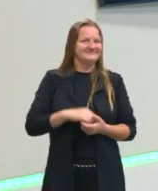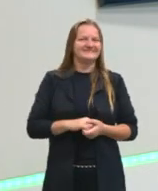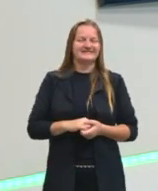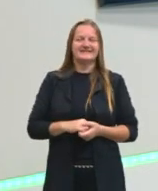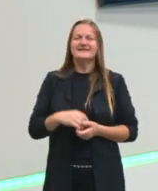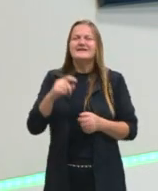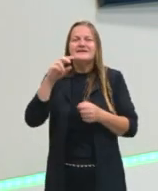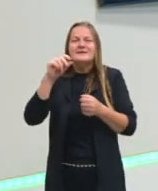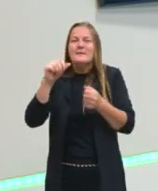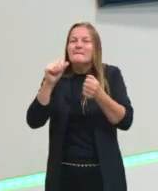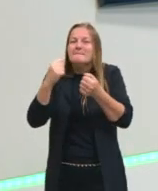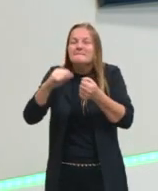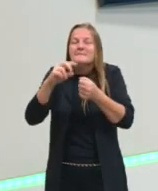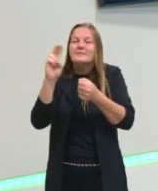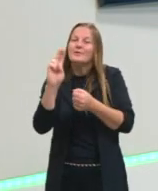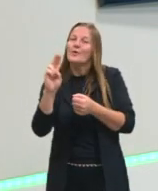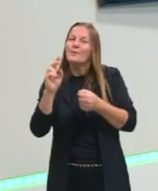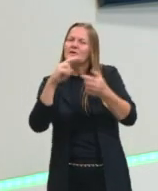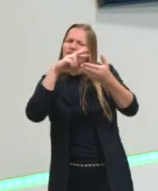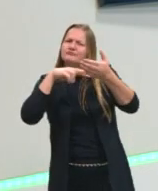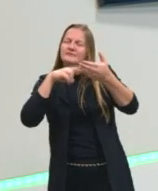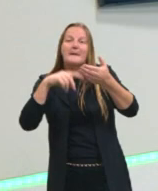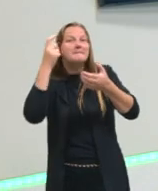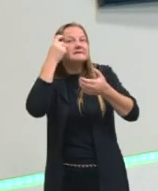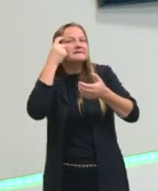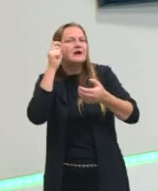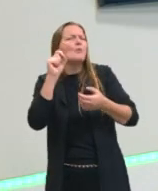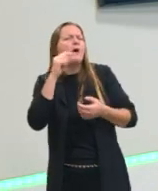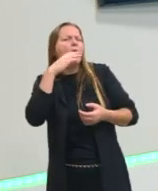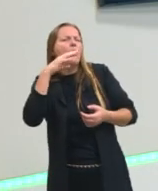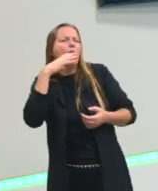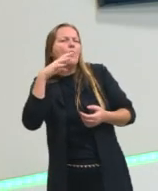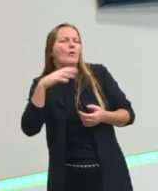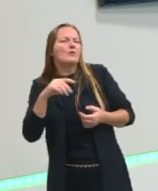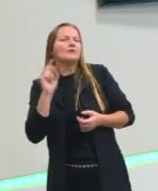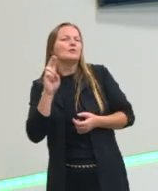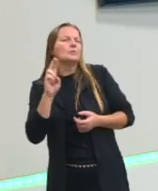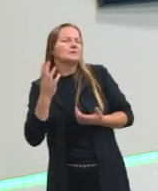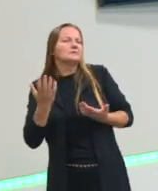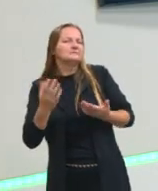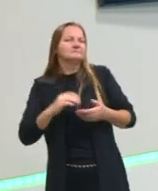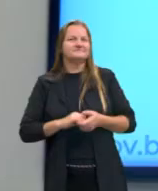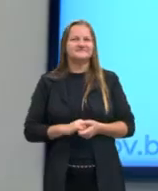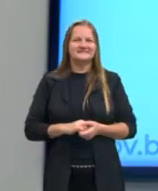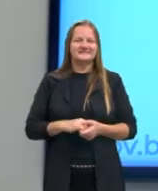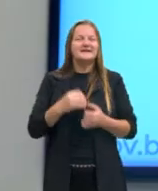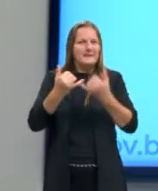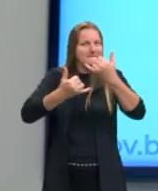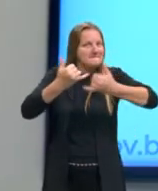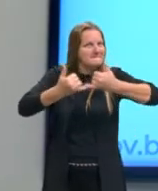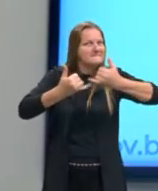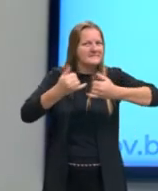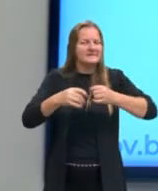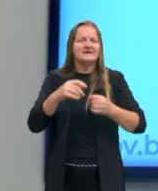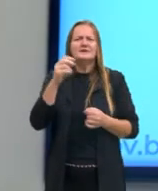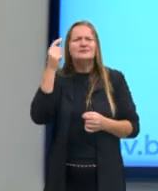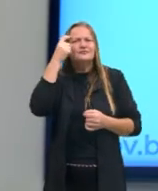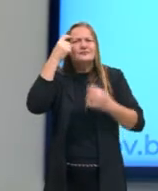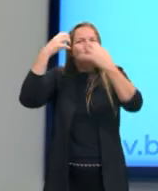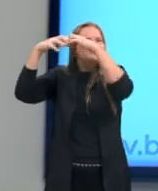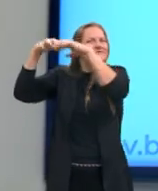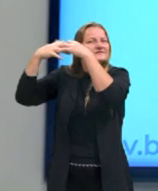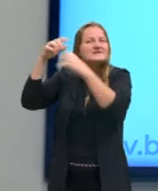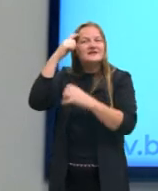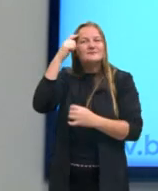não é ler o nome, é pensar na cor que o nome está escrito. Então aqui, o nosso cérebro